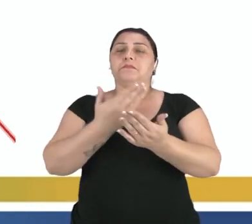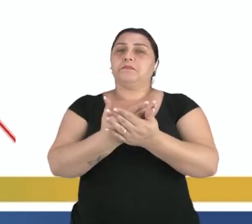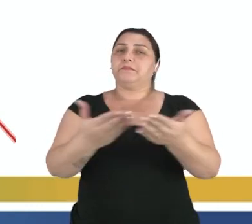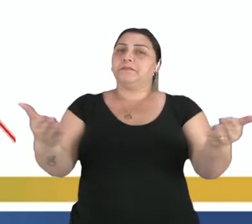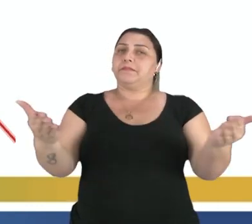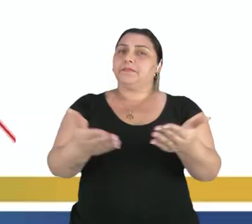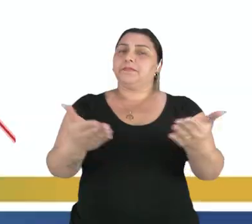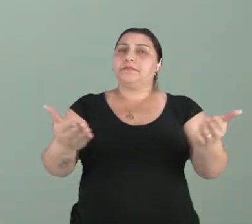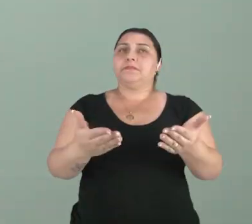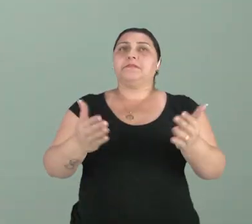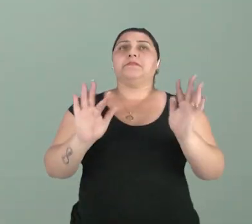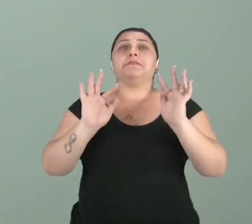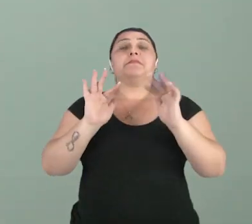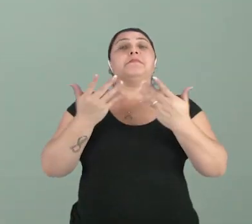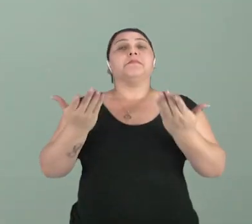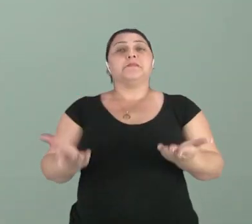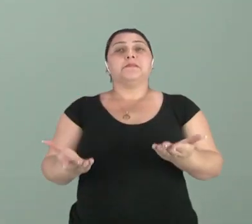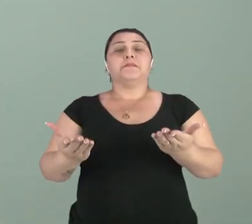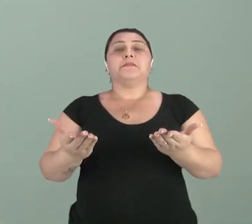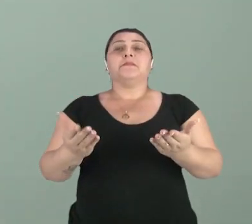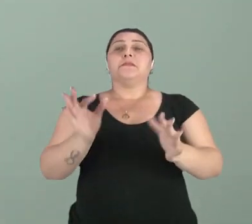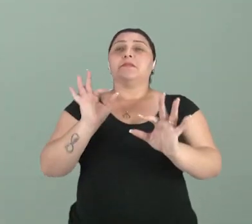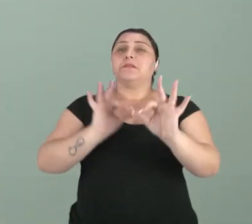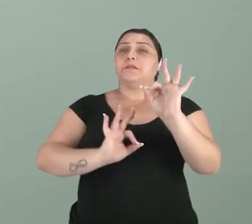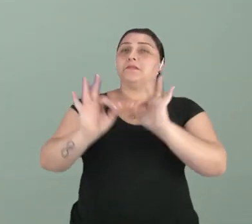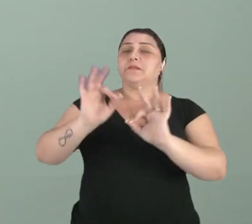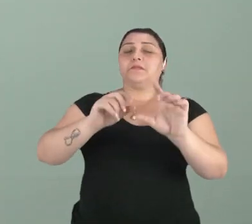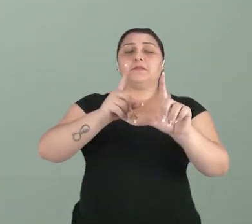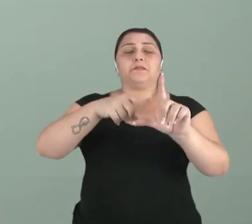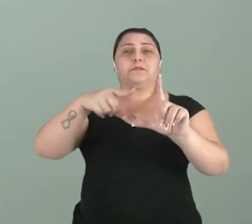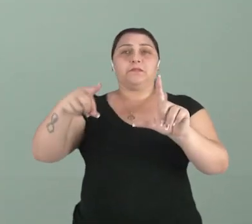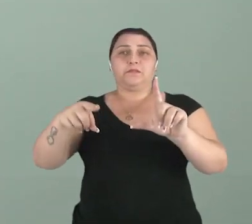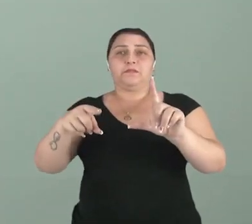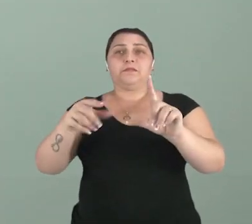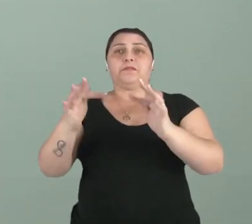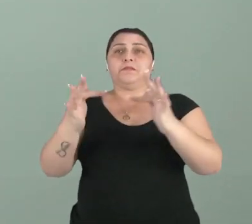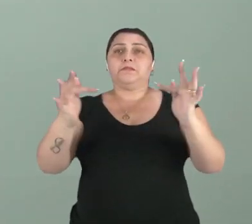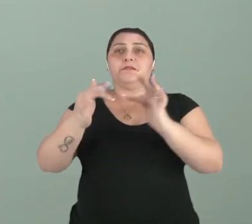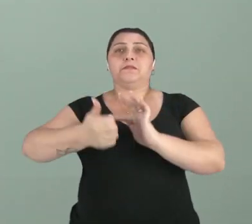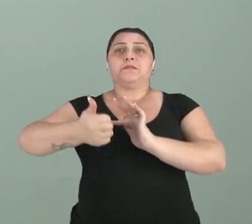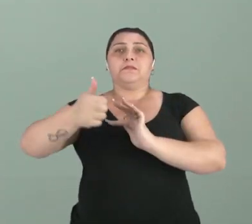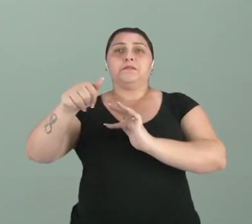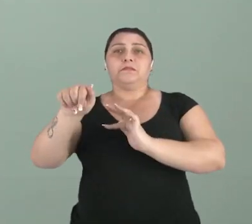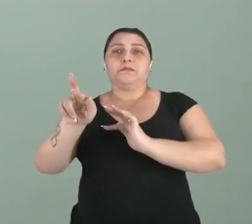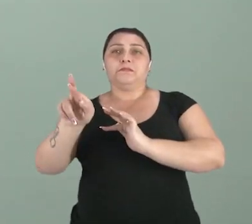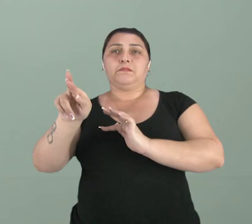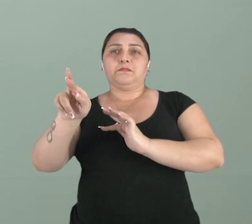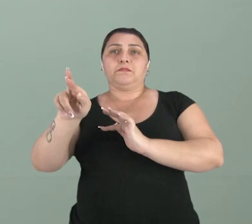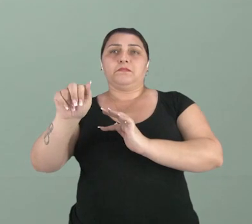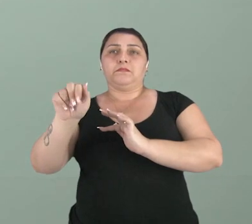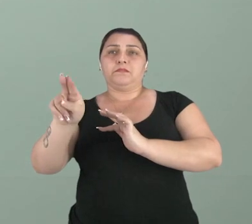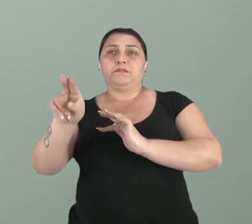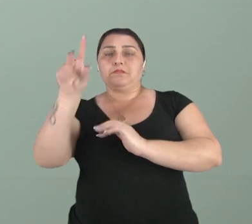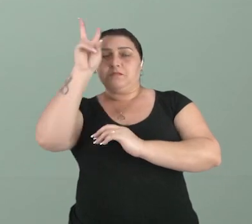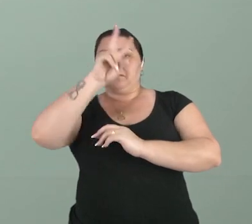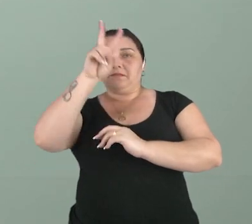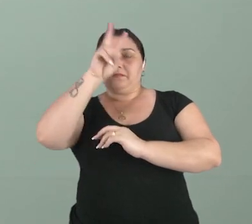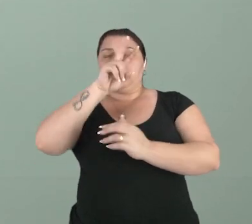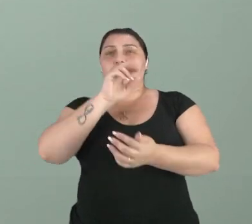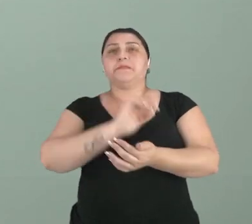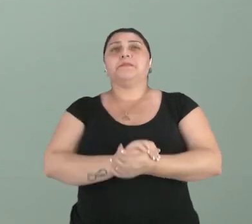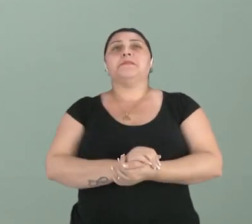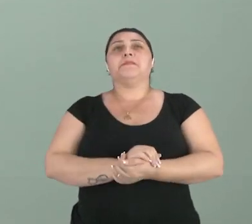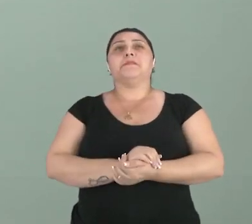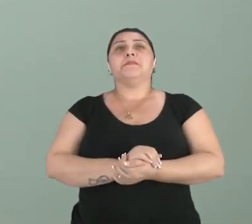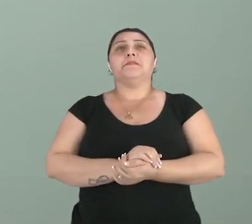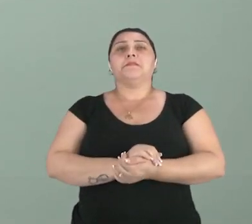aula de hoje foi em relação à construção de gráfico da função do primeiro grau. E aí, vale lembrar que